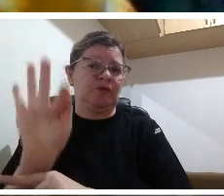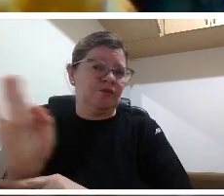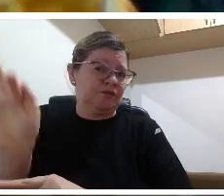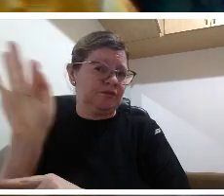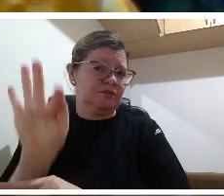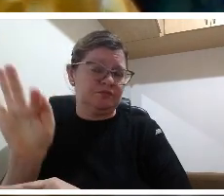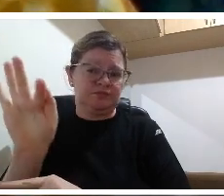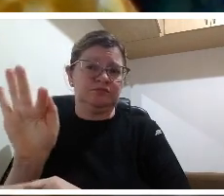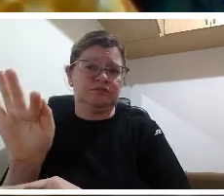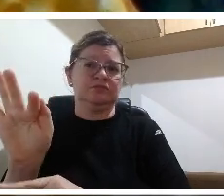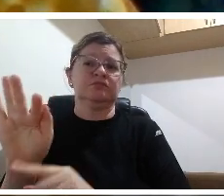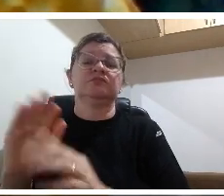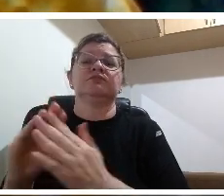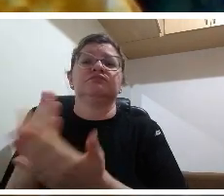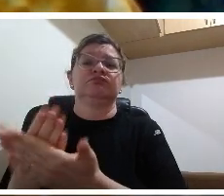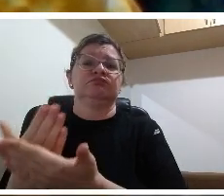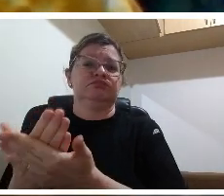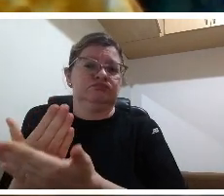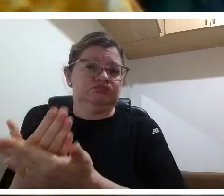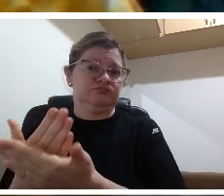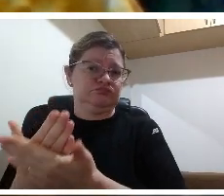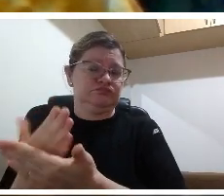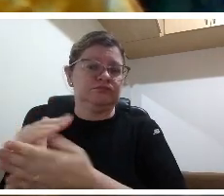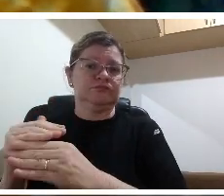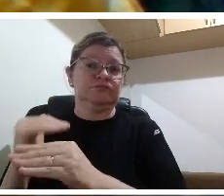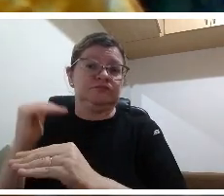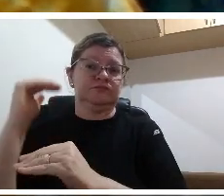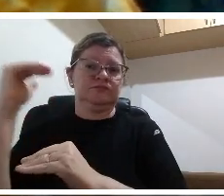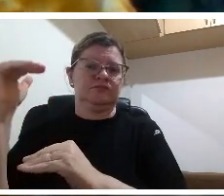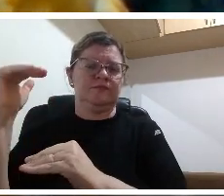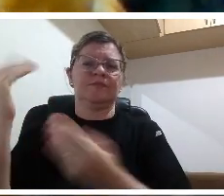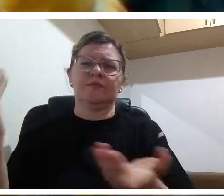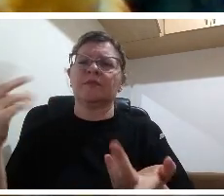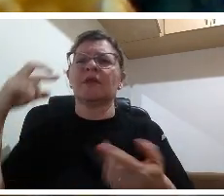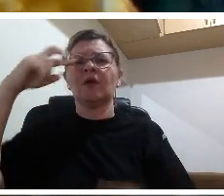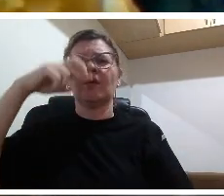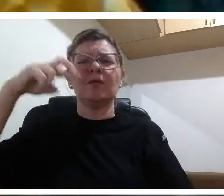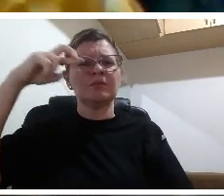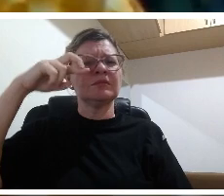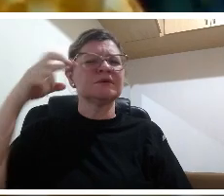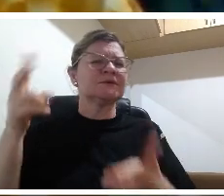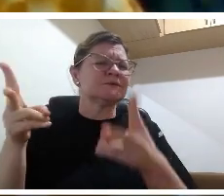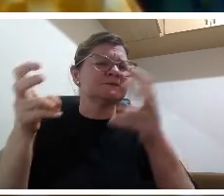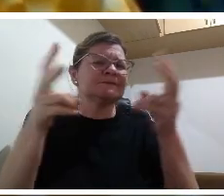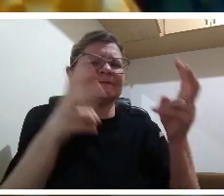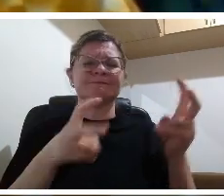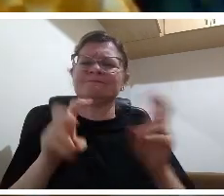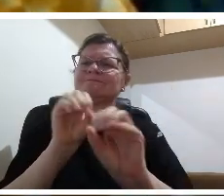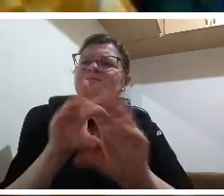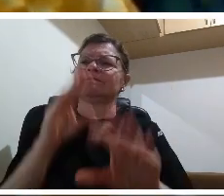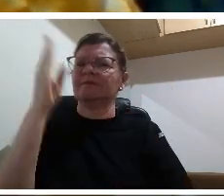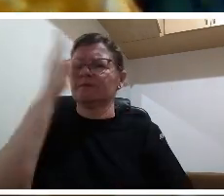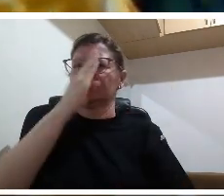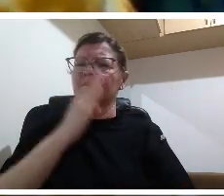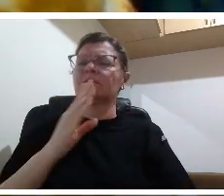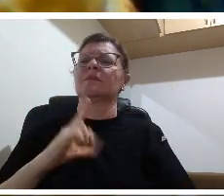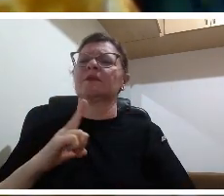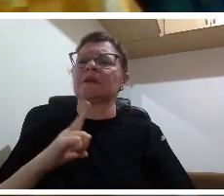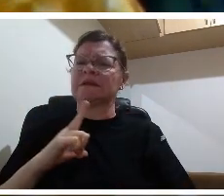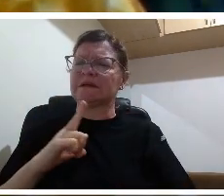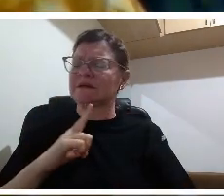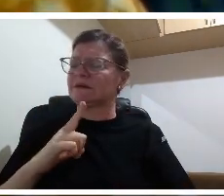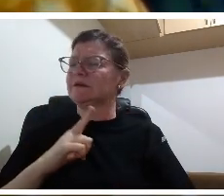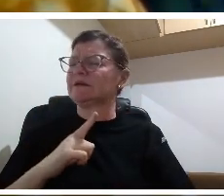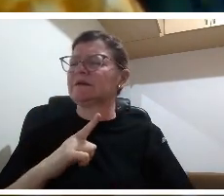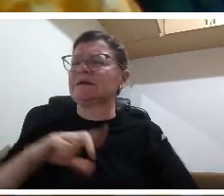avaliações de larga escala e temos aí profissionais que entendem isso como importante